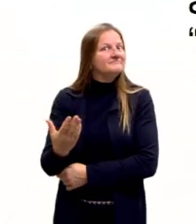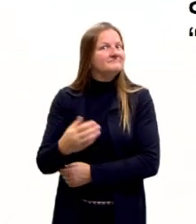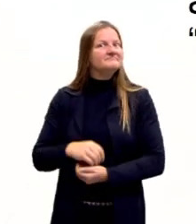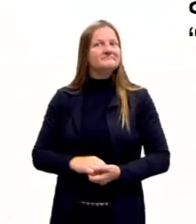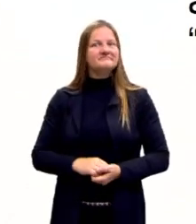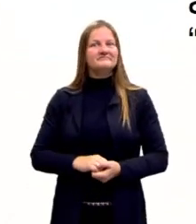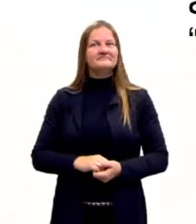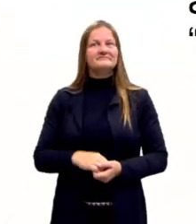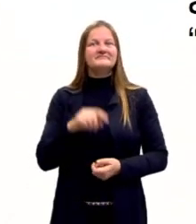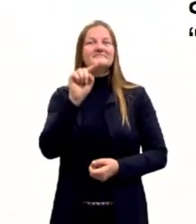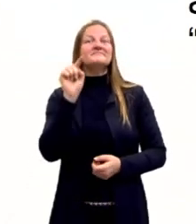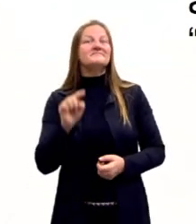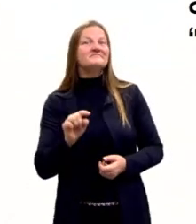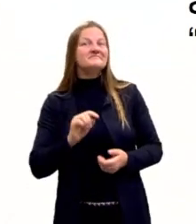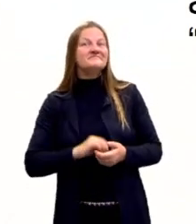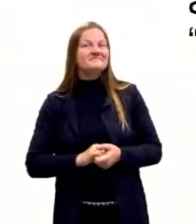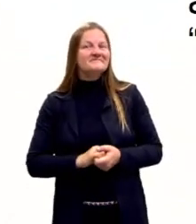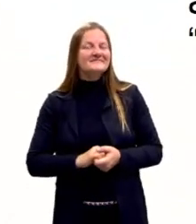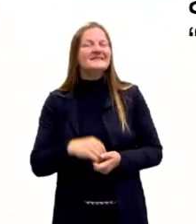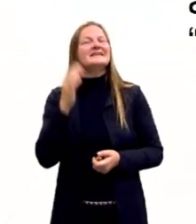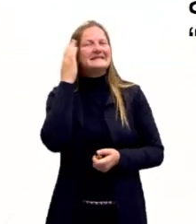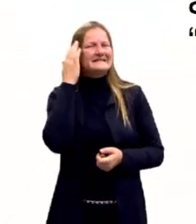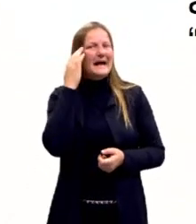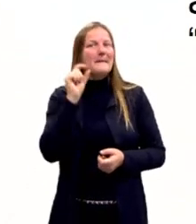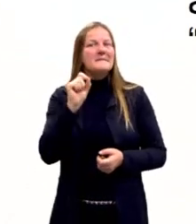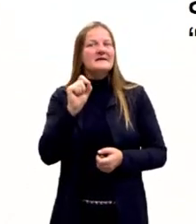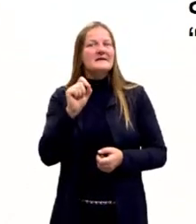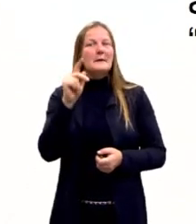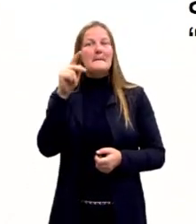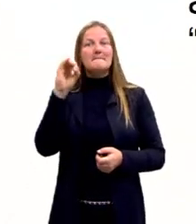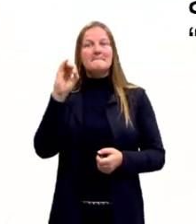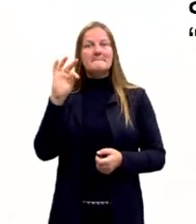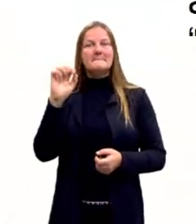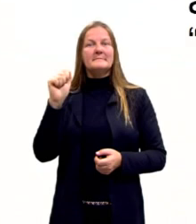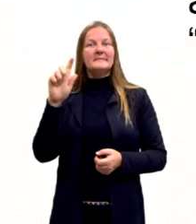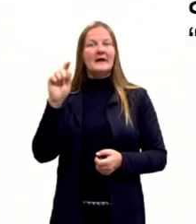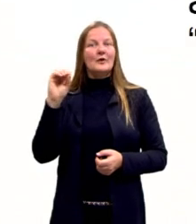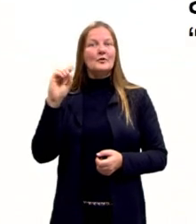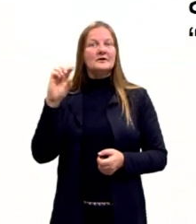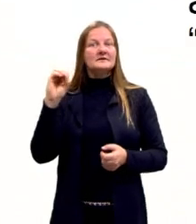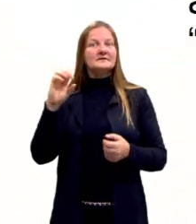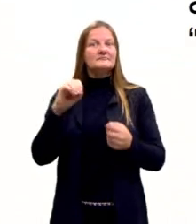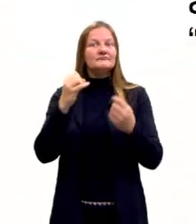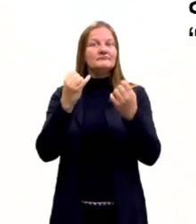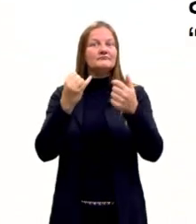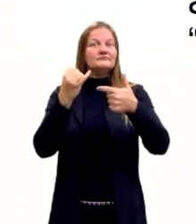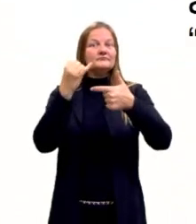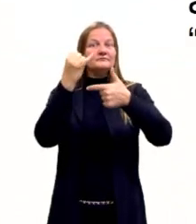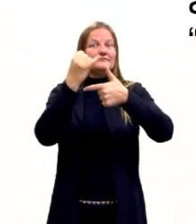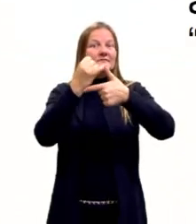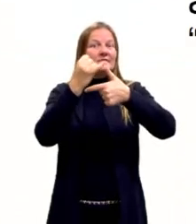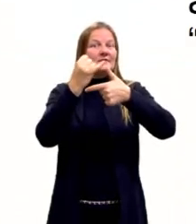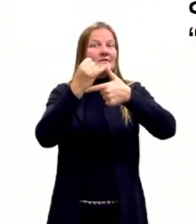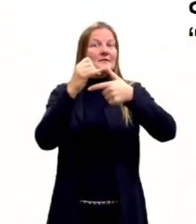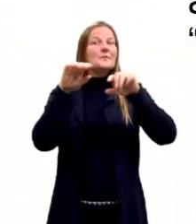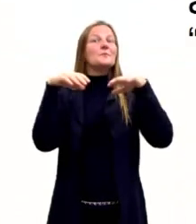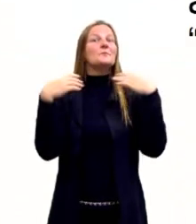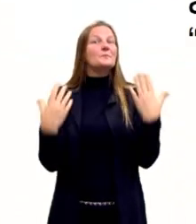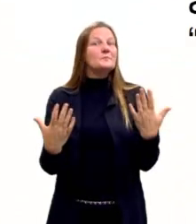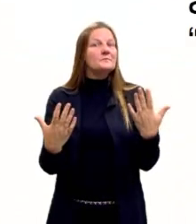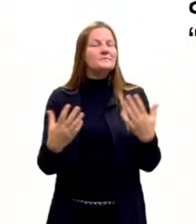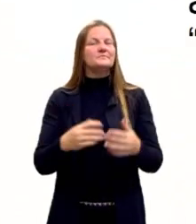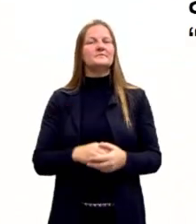Mas vocês sabem, de fato, quem foi Pitágoras? Então nós vamos abordar um pouco. O